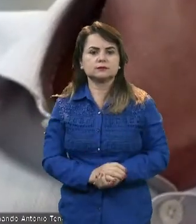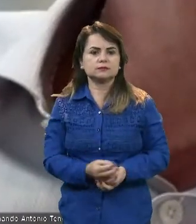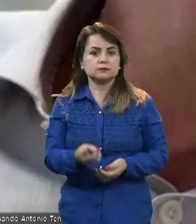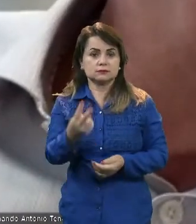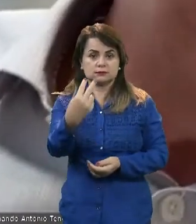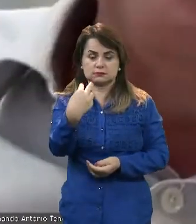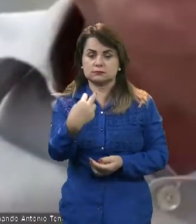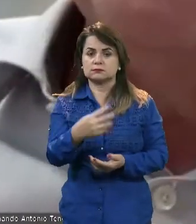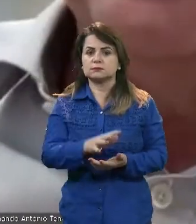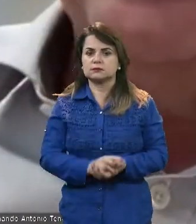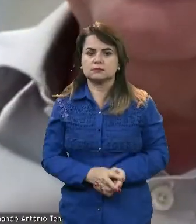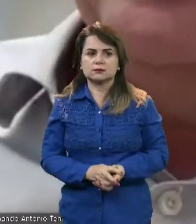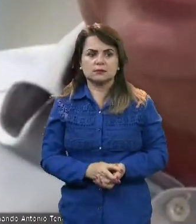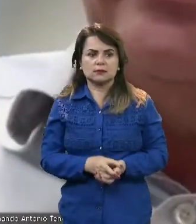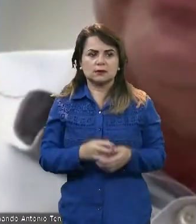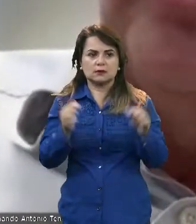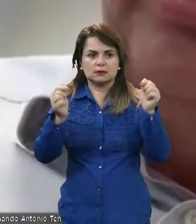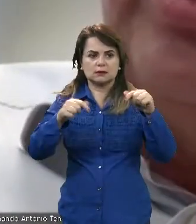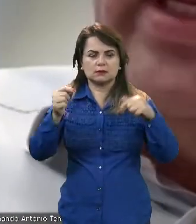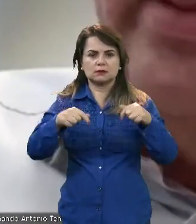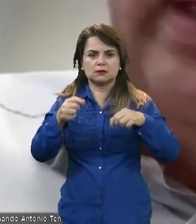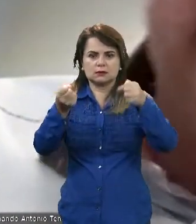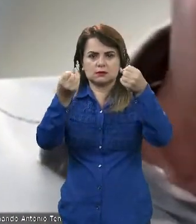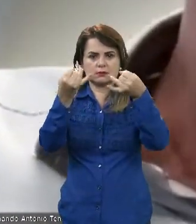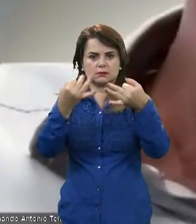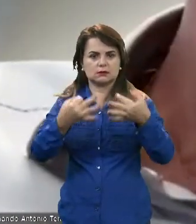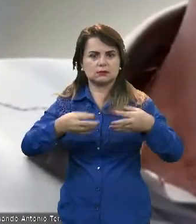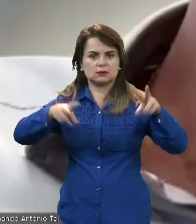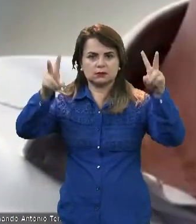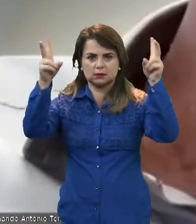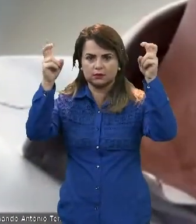O que nós temos a relatar sobre o tema,